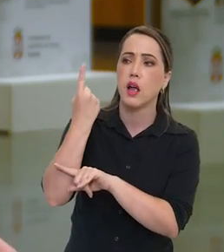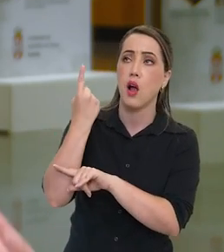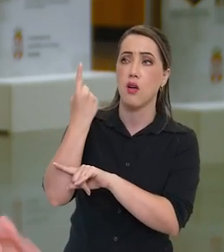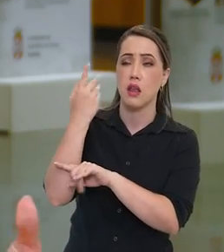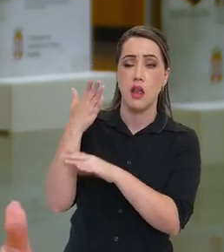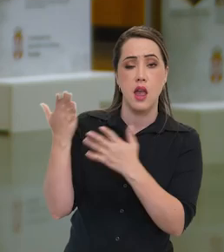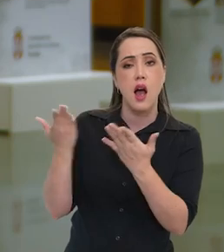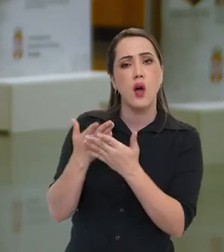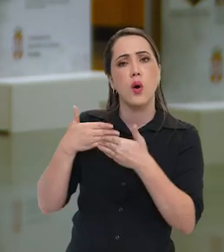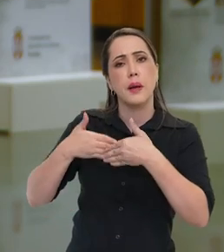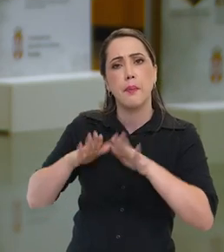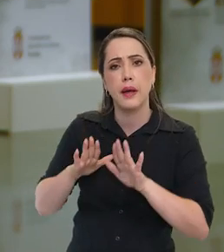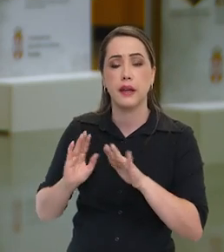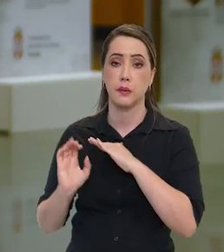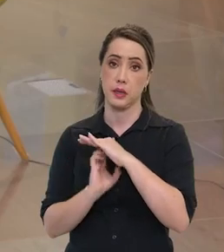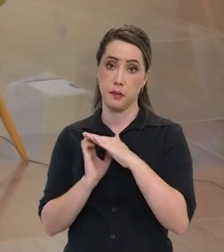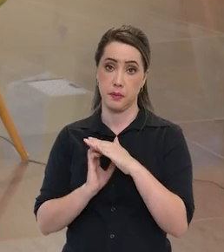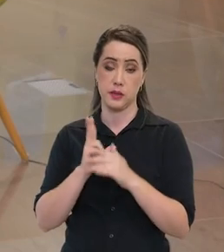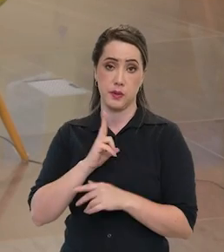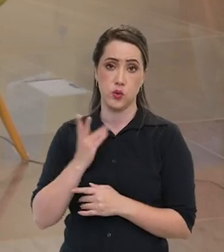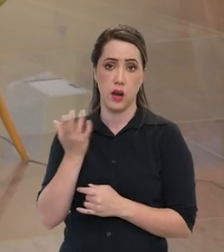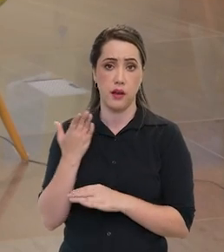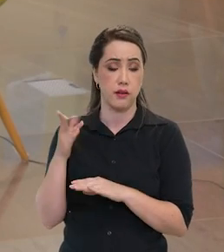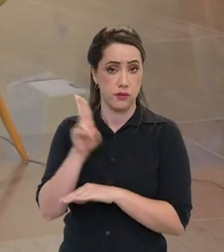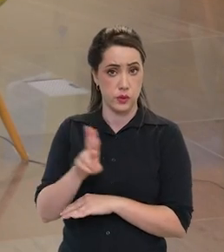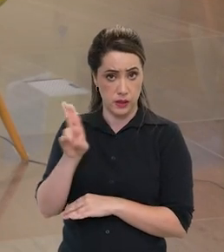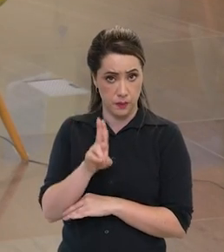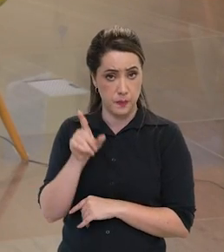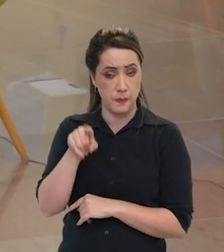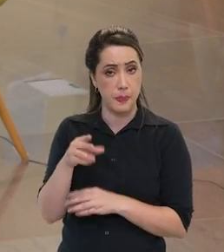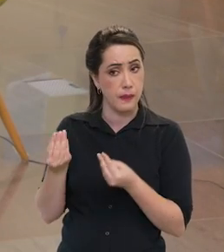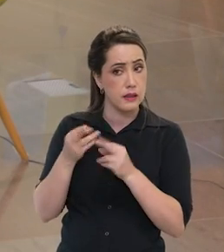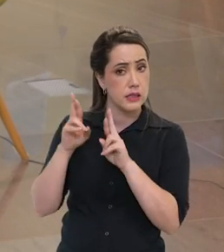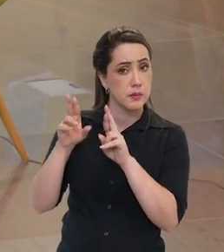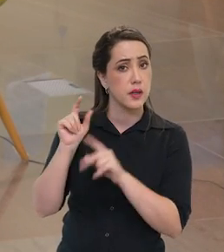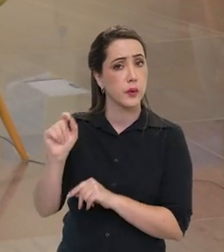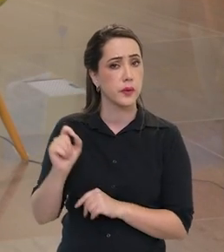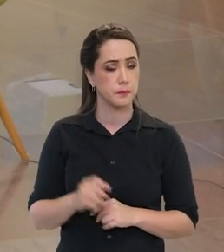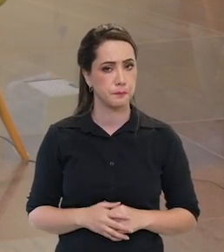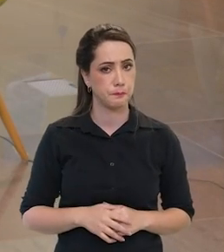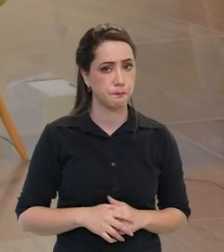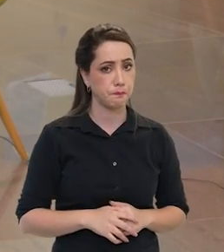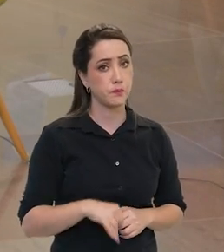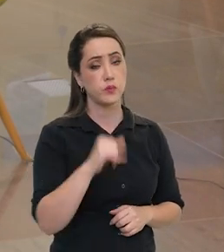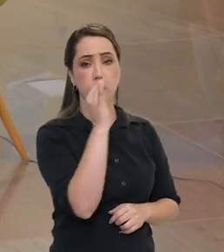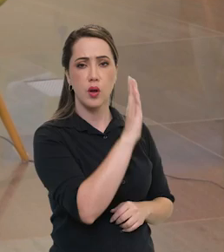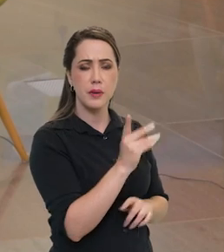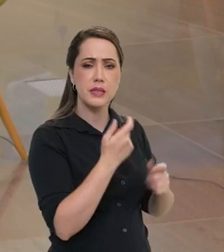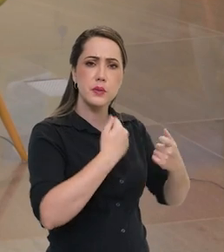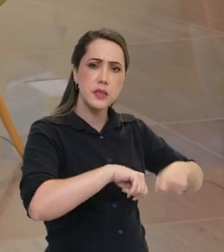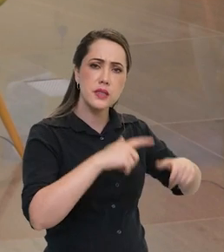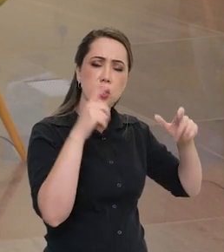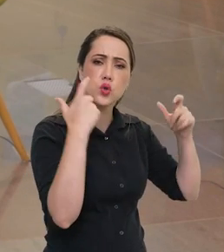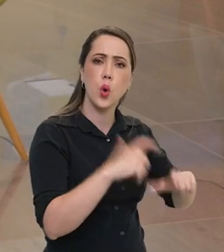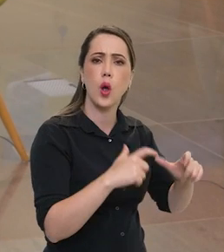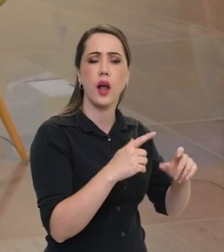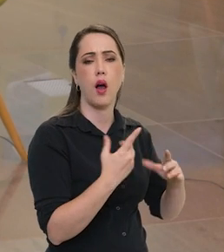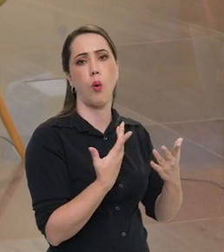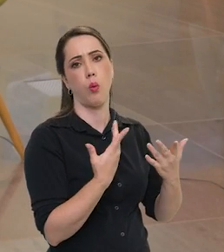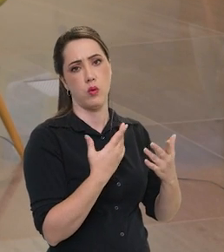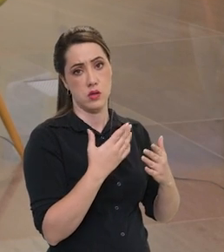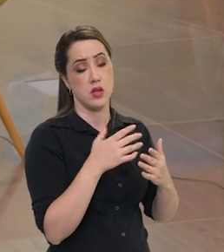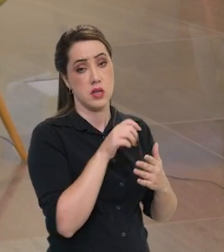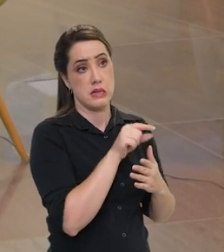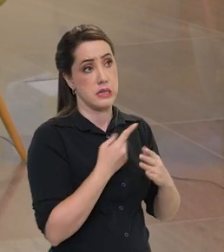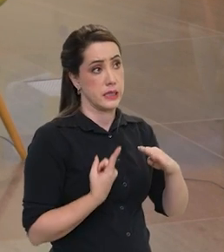privadas, que ganho isso trouxe para o Brasil? E o que a gente pode esperar daqui para frente de lá? O Brasil precisa de uma base espacial. O